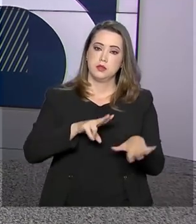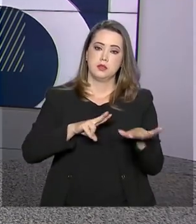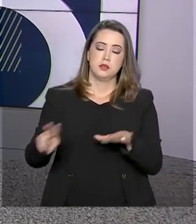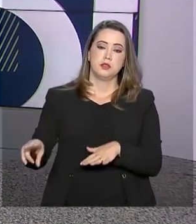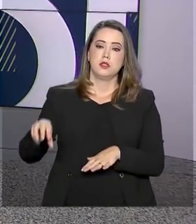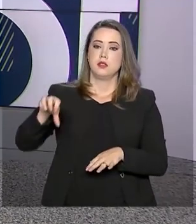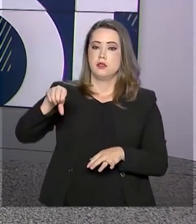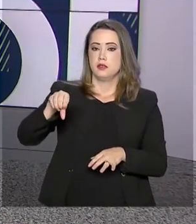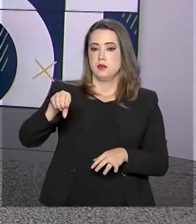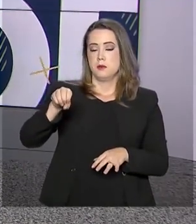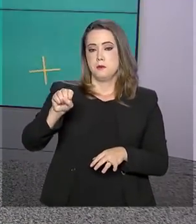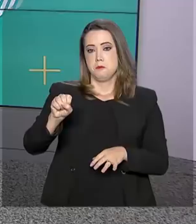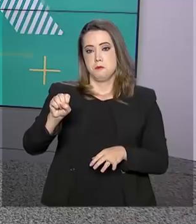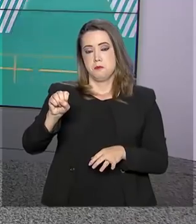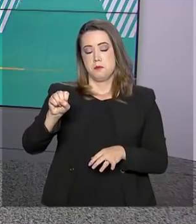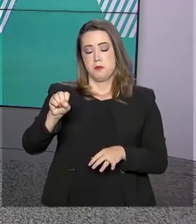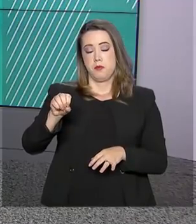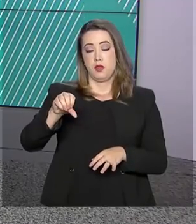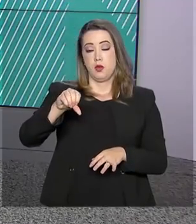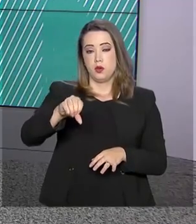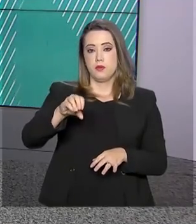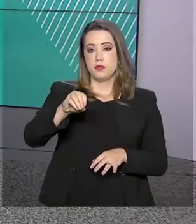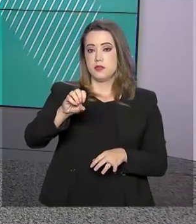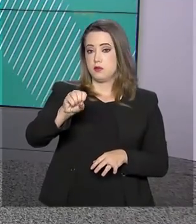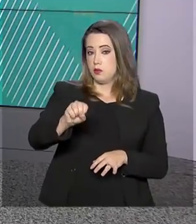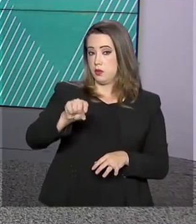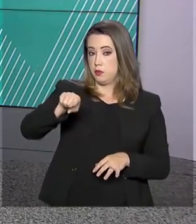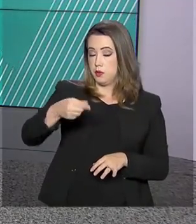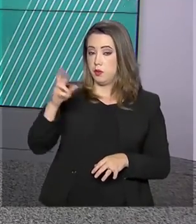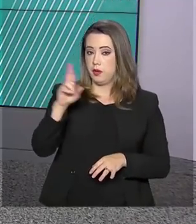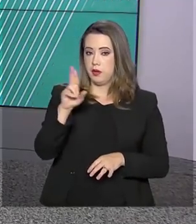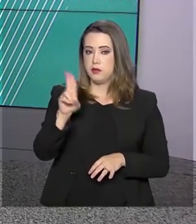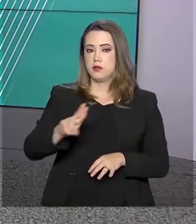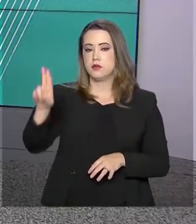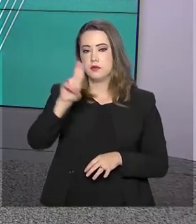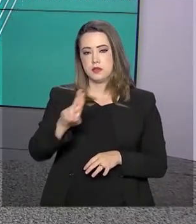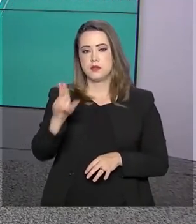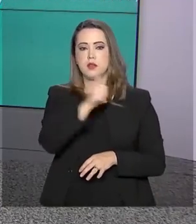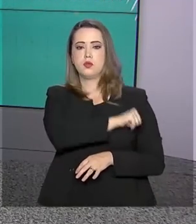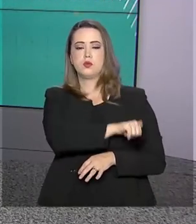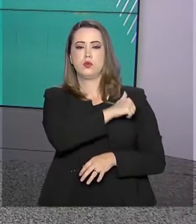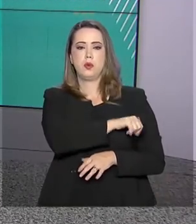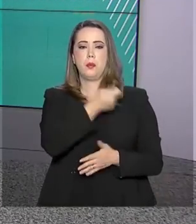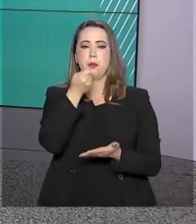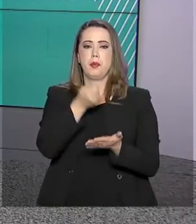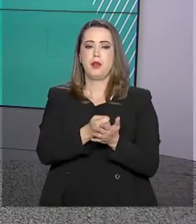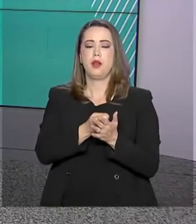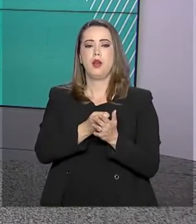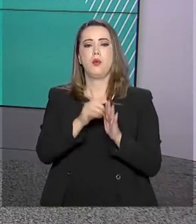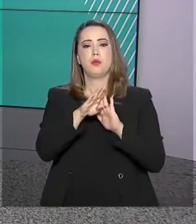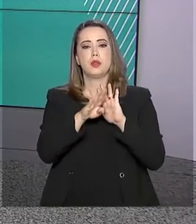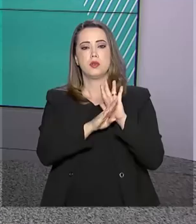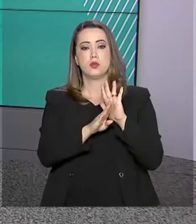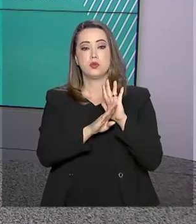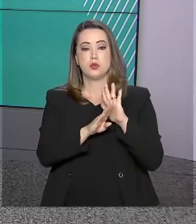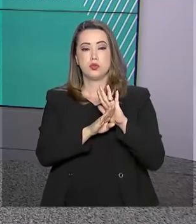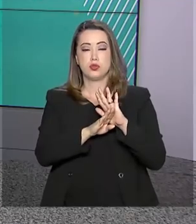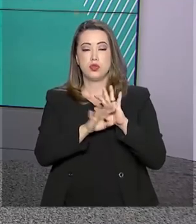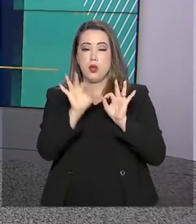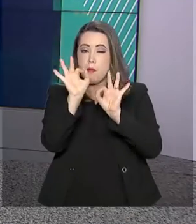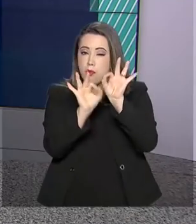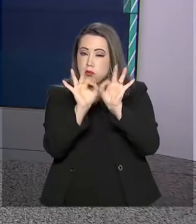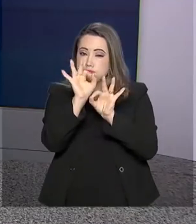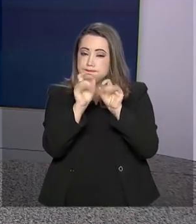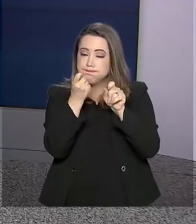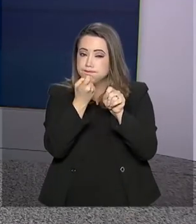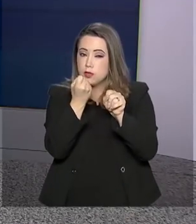semana, 908 mil reais à Universidade Federal do Rio de Janeiro para custear o projeto executivo da fachada e